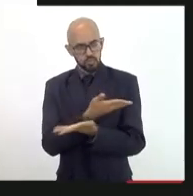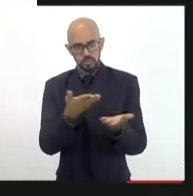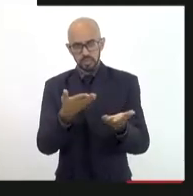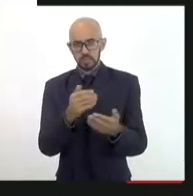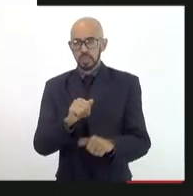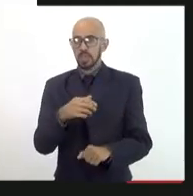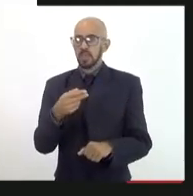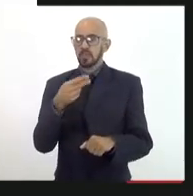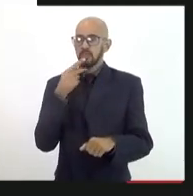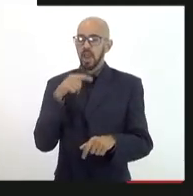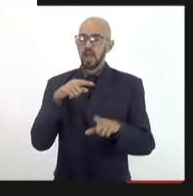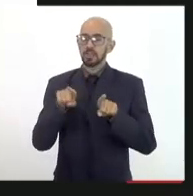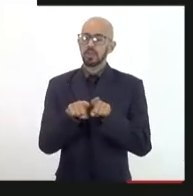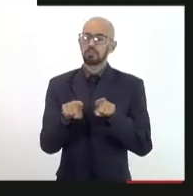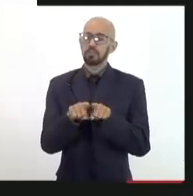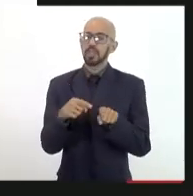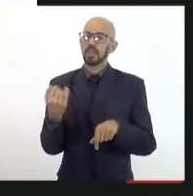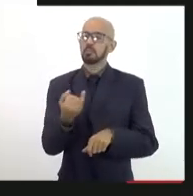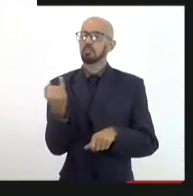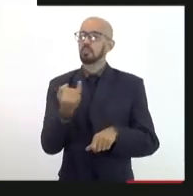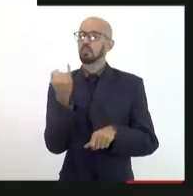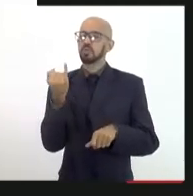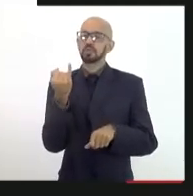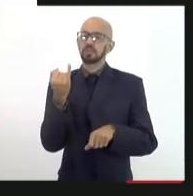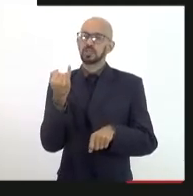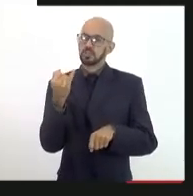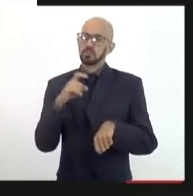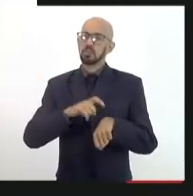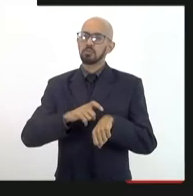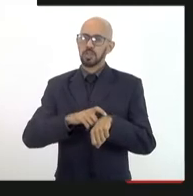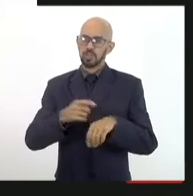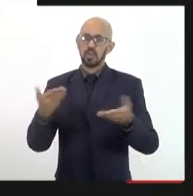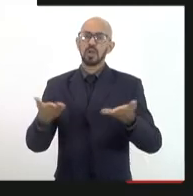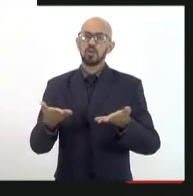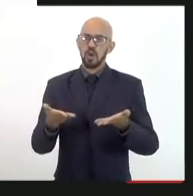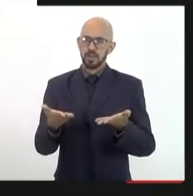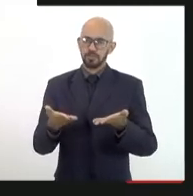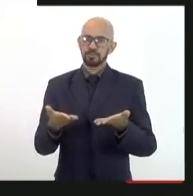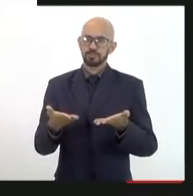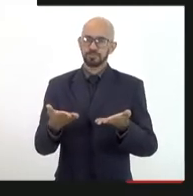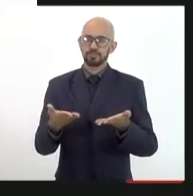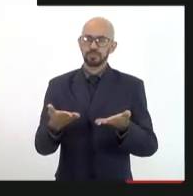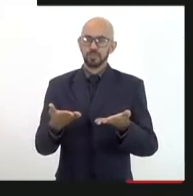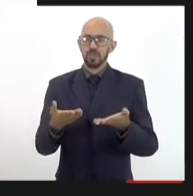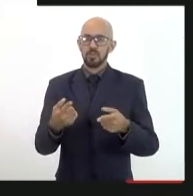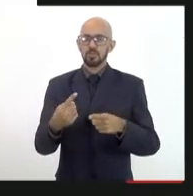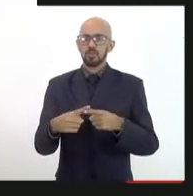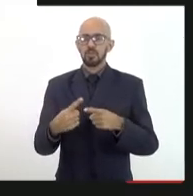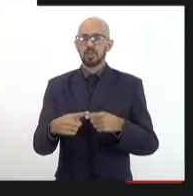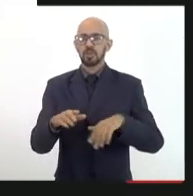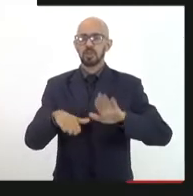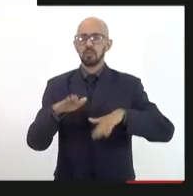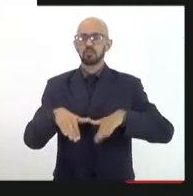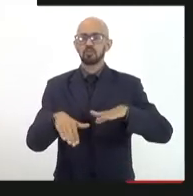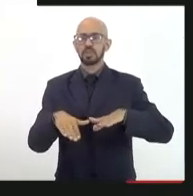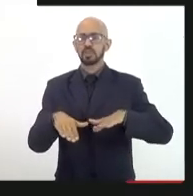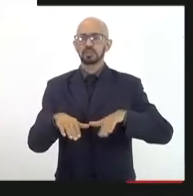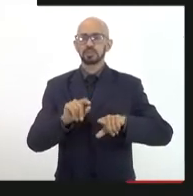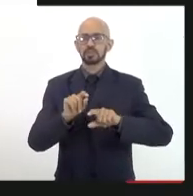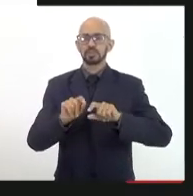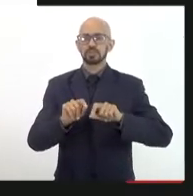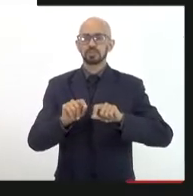do que nós estamos fazendo aqui, presidente, porque talvez nós estejamos